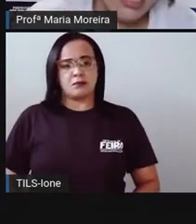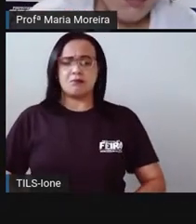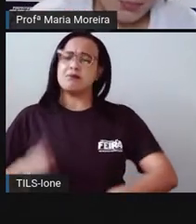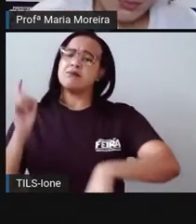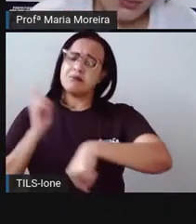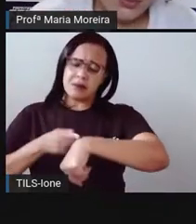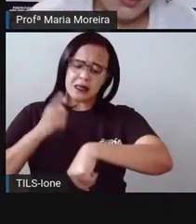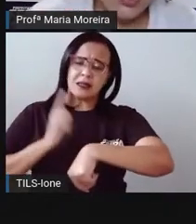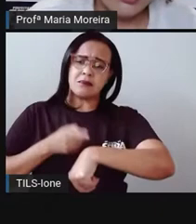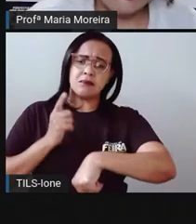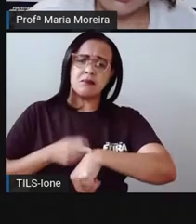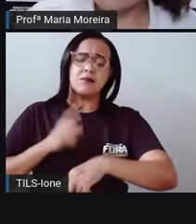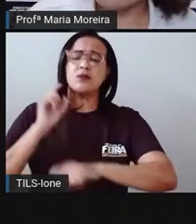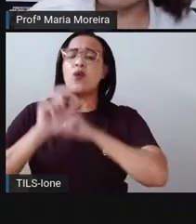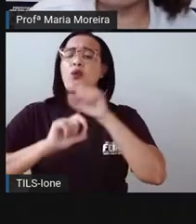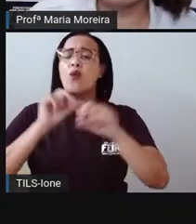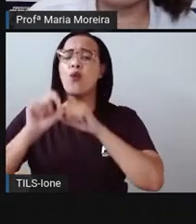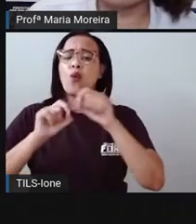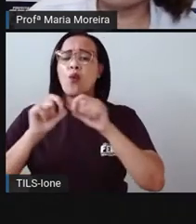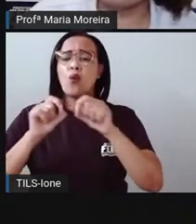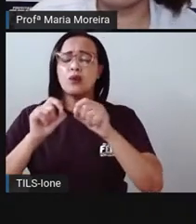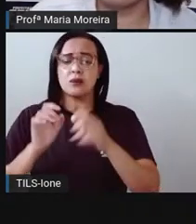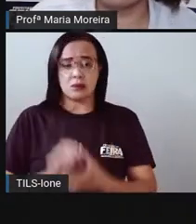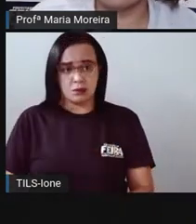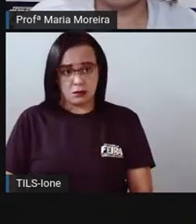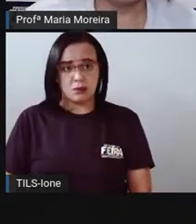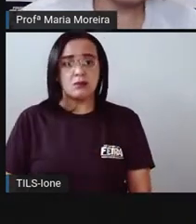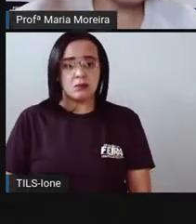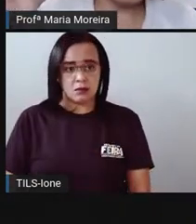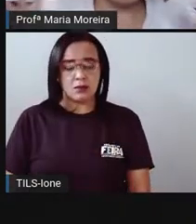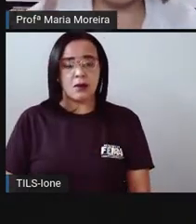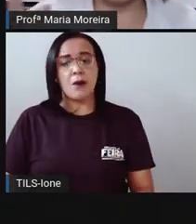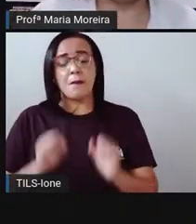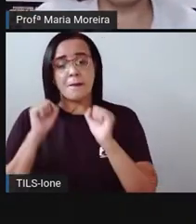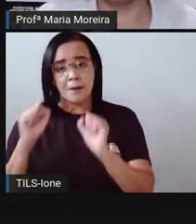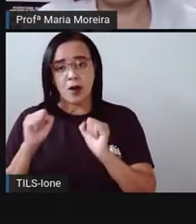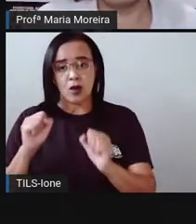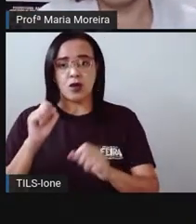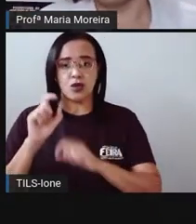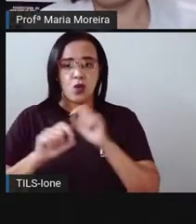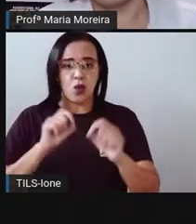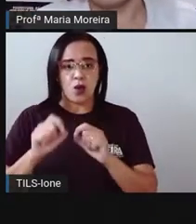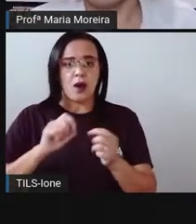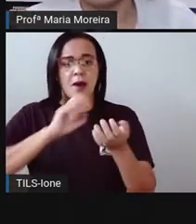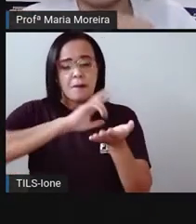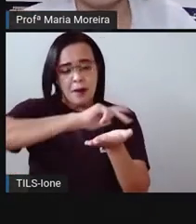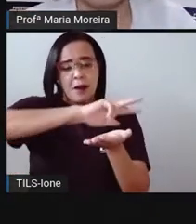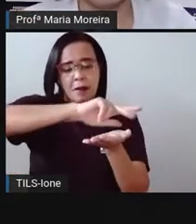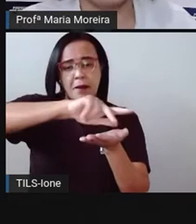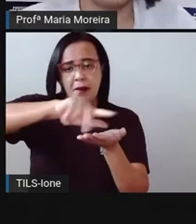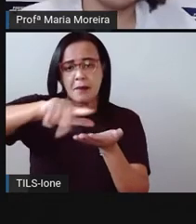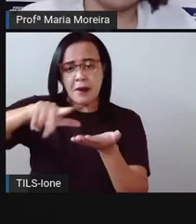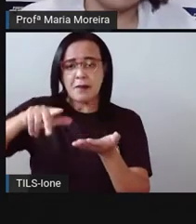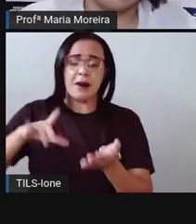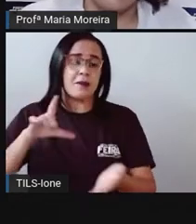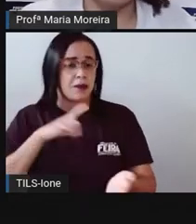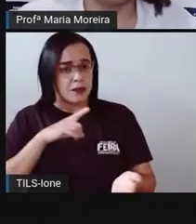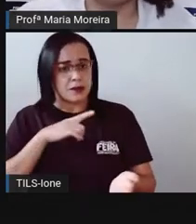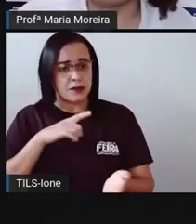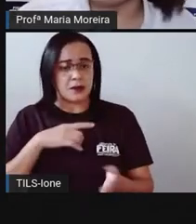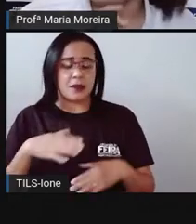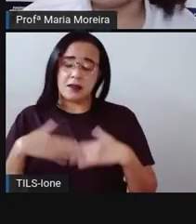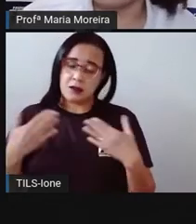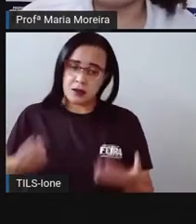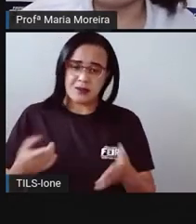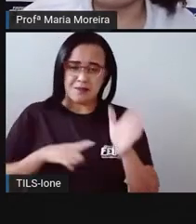o tempo. Tempo, aí a gente pode, né, dar várias definições. Inclusive, se a gente for pesquisar,